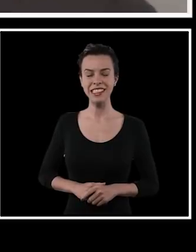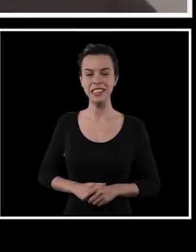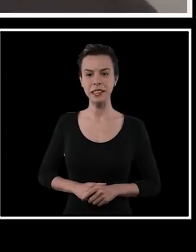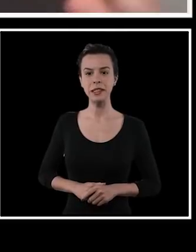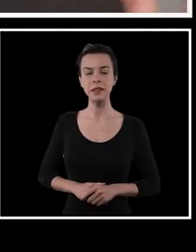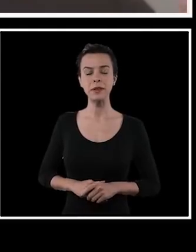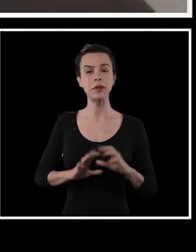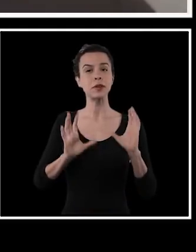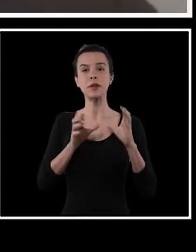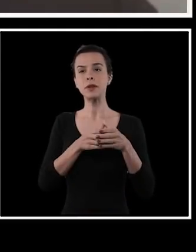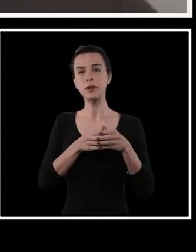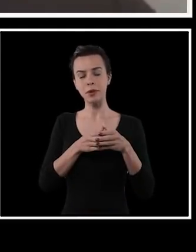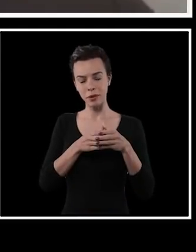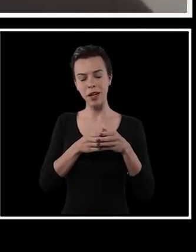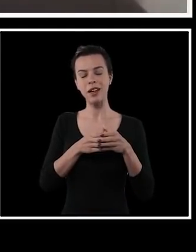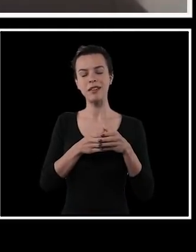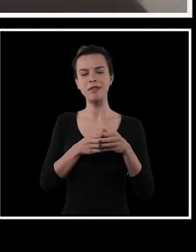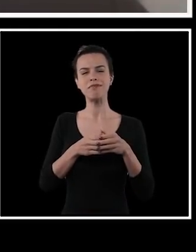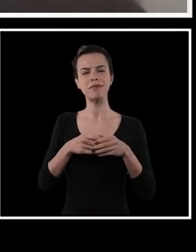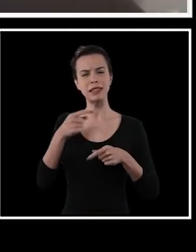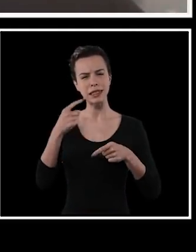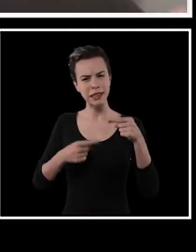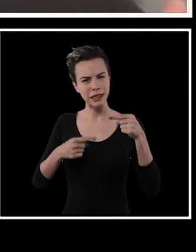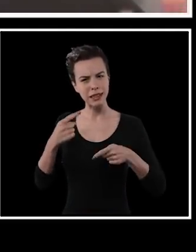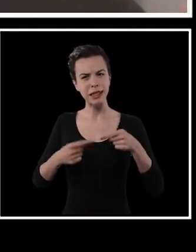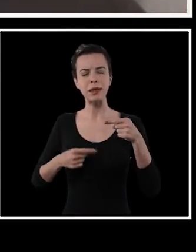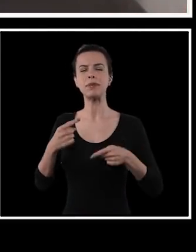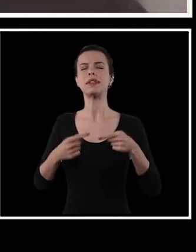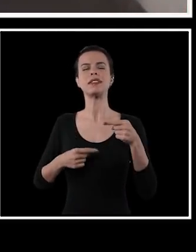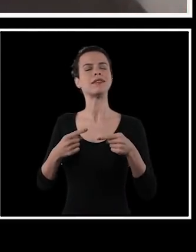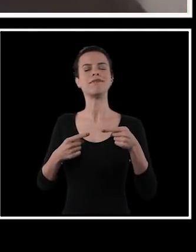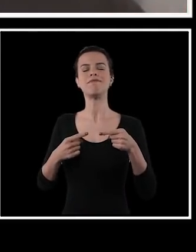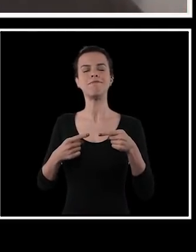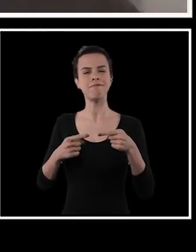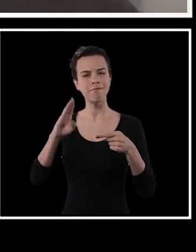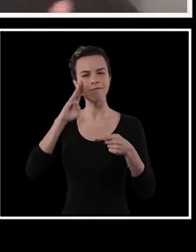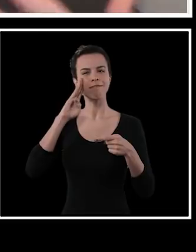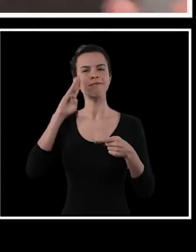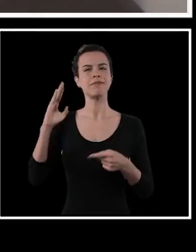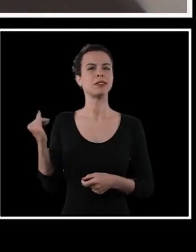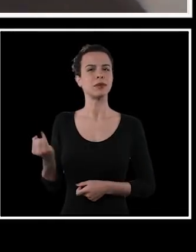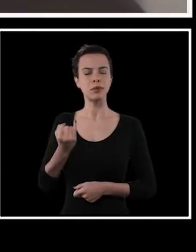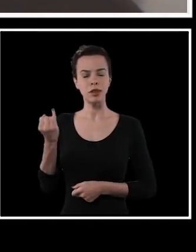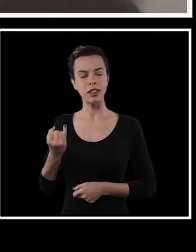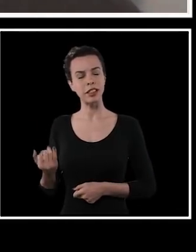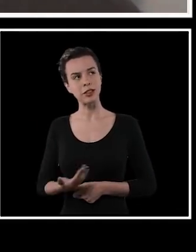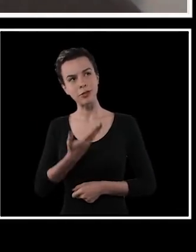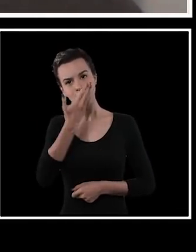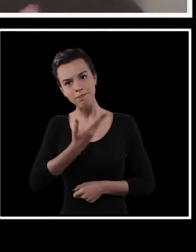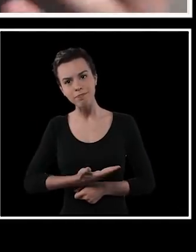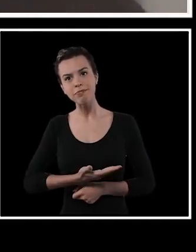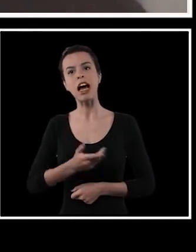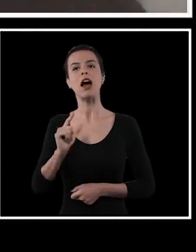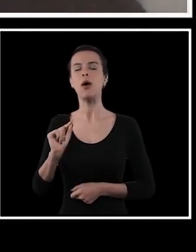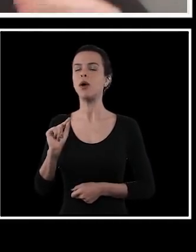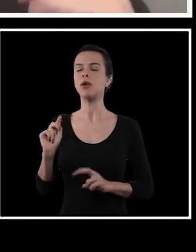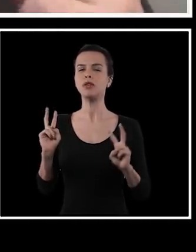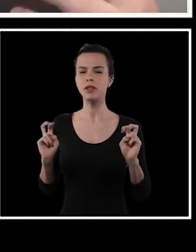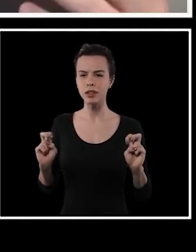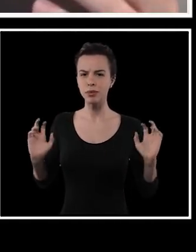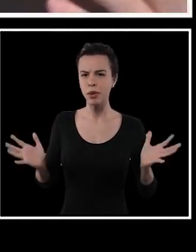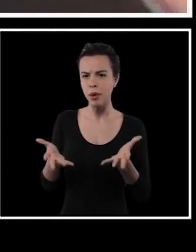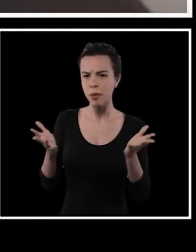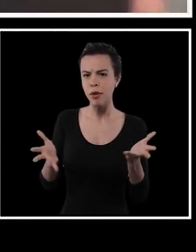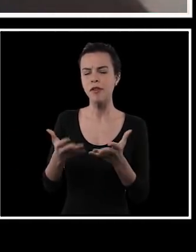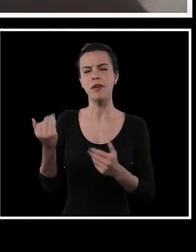E esse time fantástico está aqui para debater um tema que é fundamental, que é sempre levantado a bola na hora de se promover, de